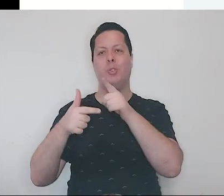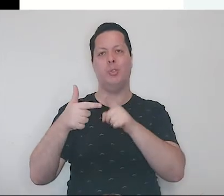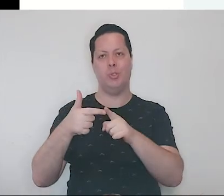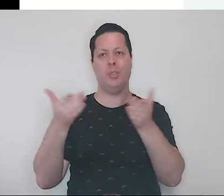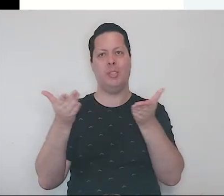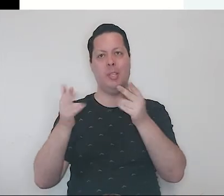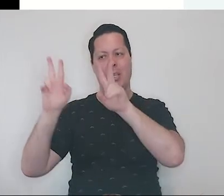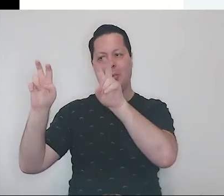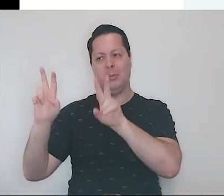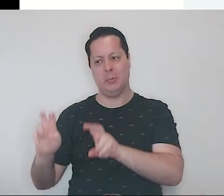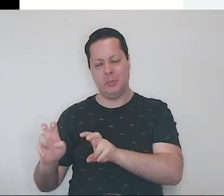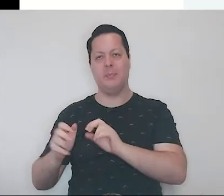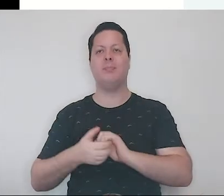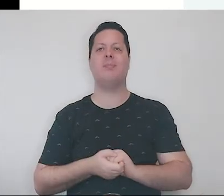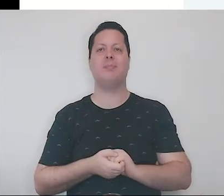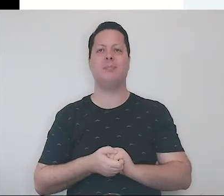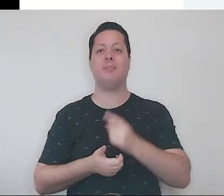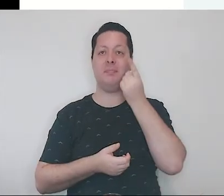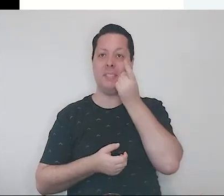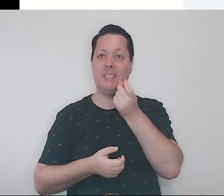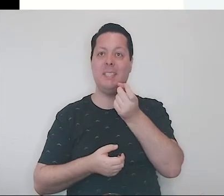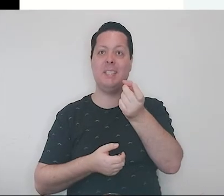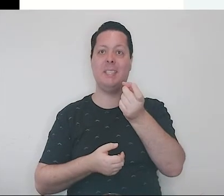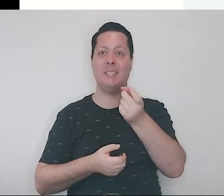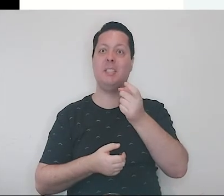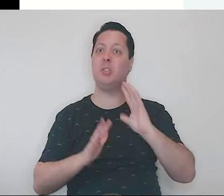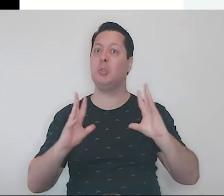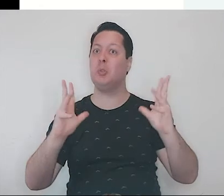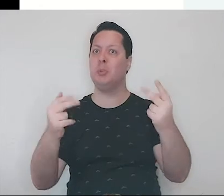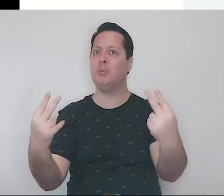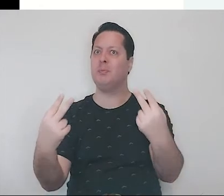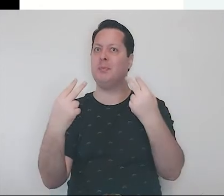e deve ser muito interessante para todos nós.